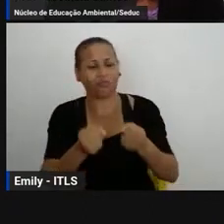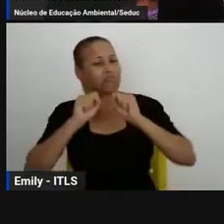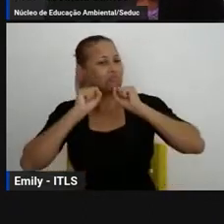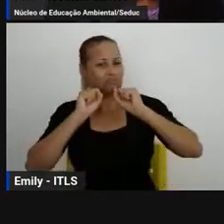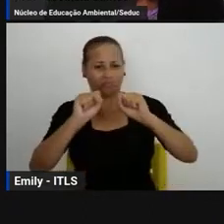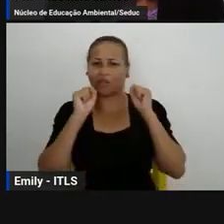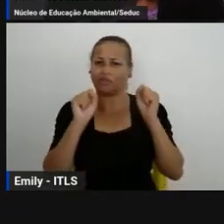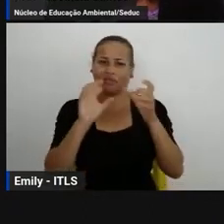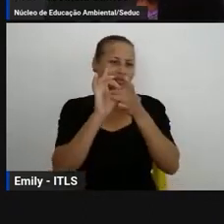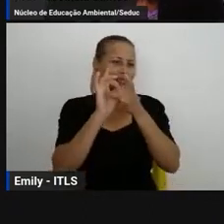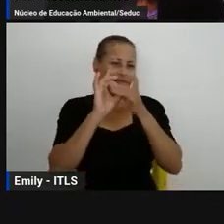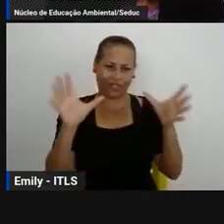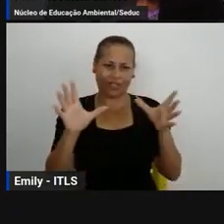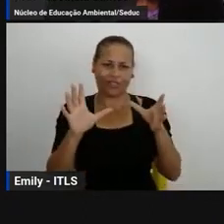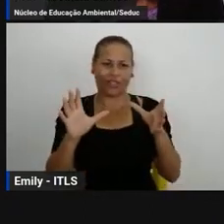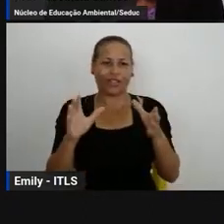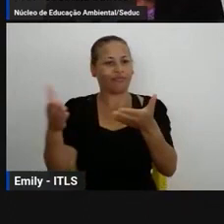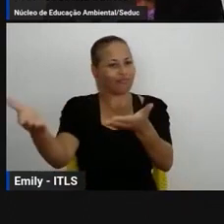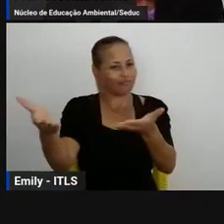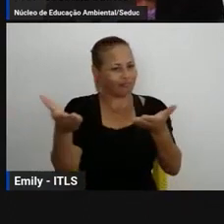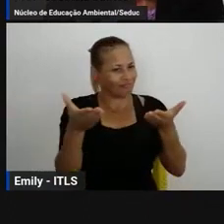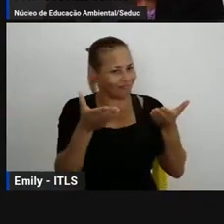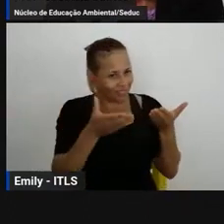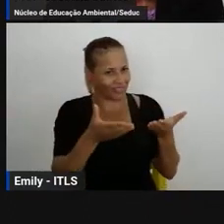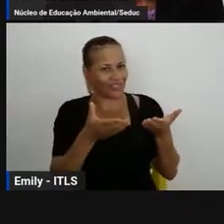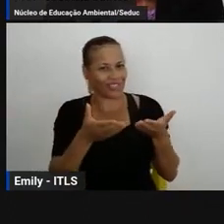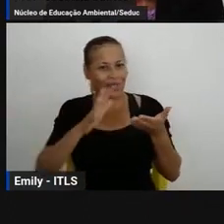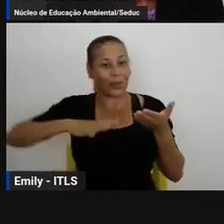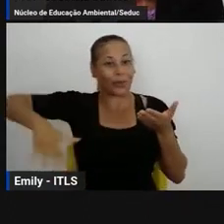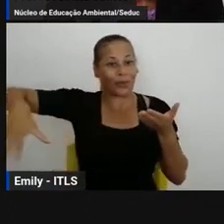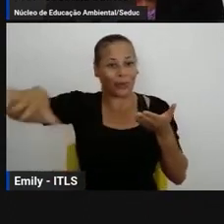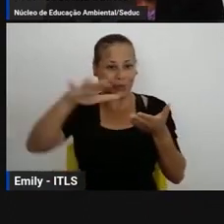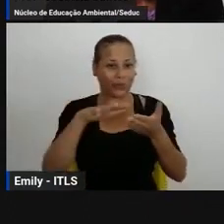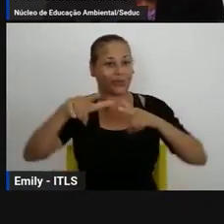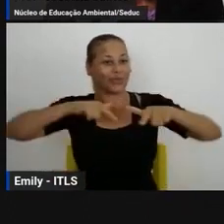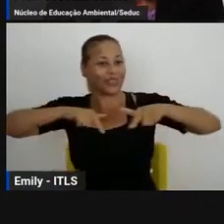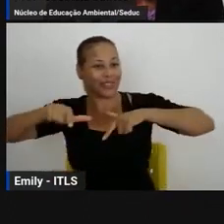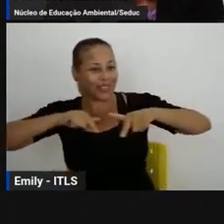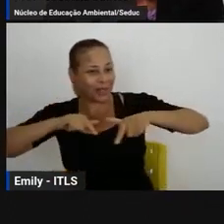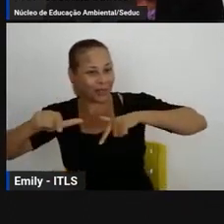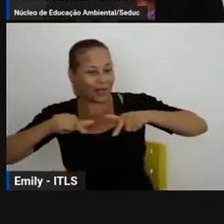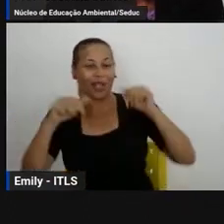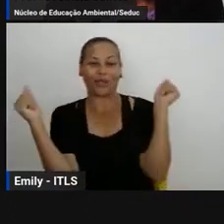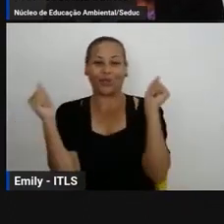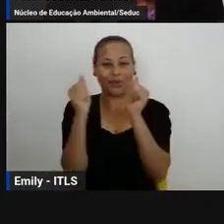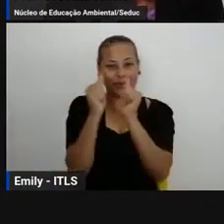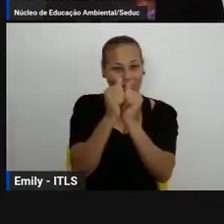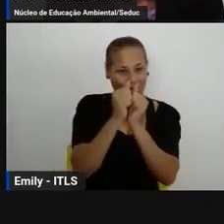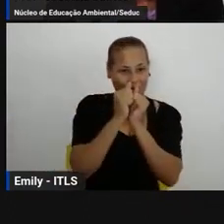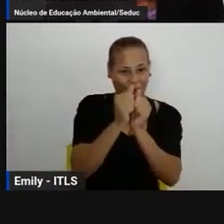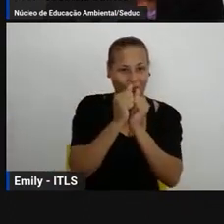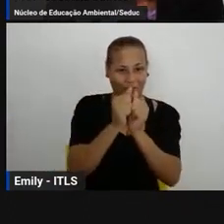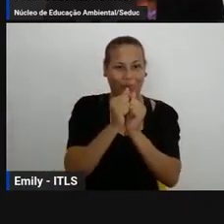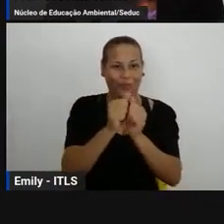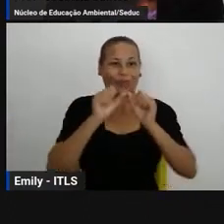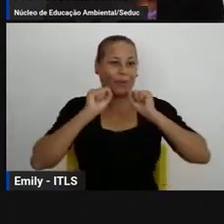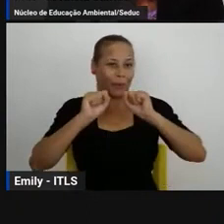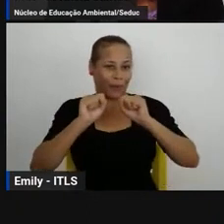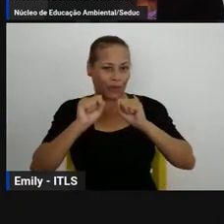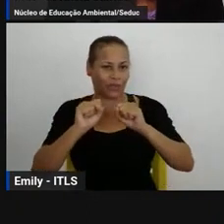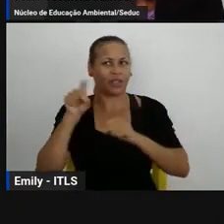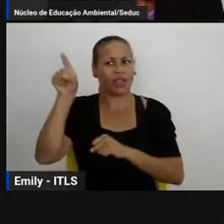delas uma possibilidade de se trabalhar com a revitalização da bacia do Jacuípe